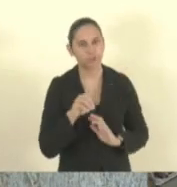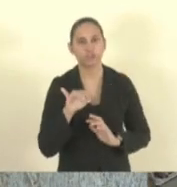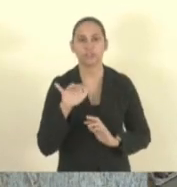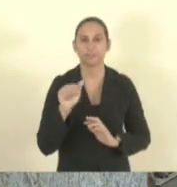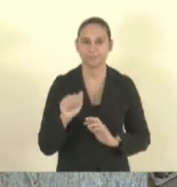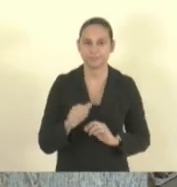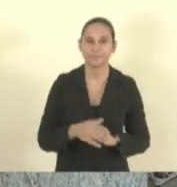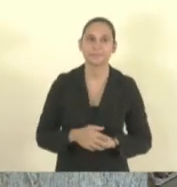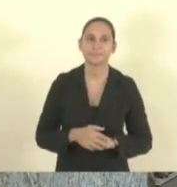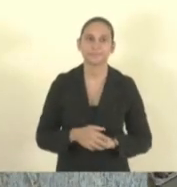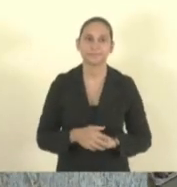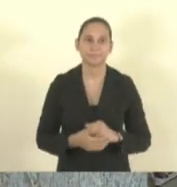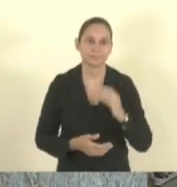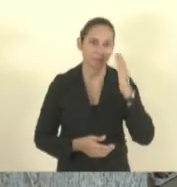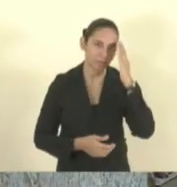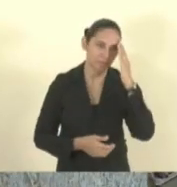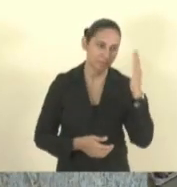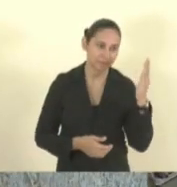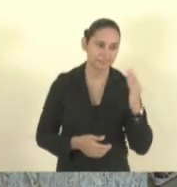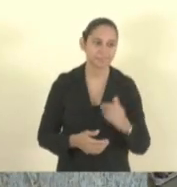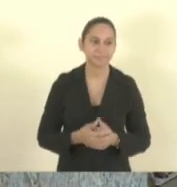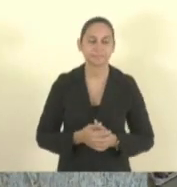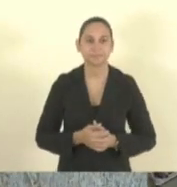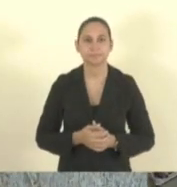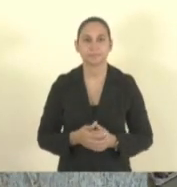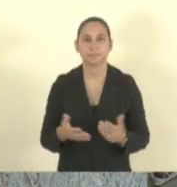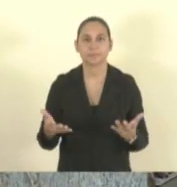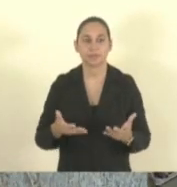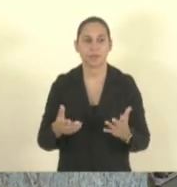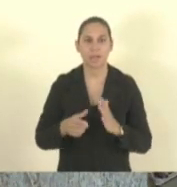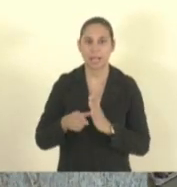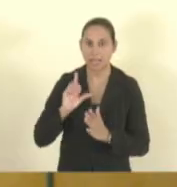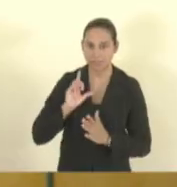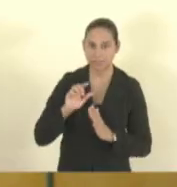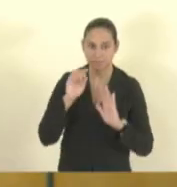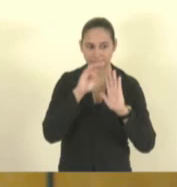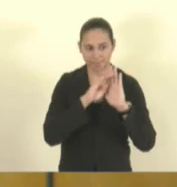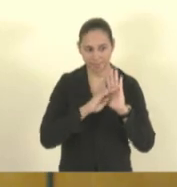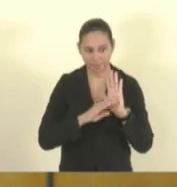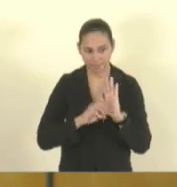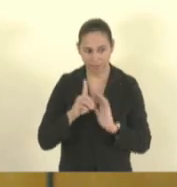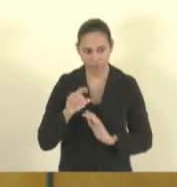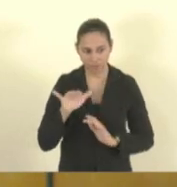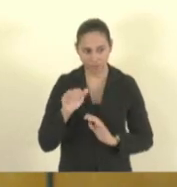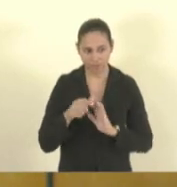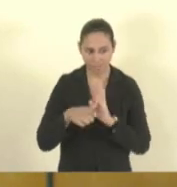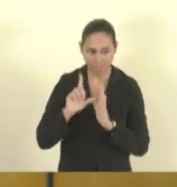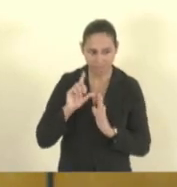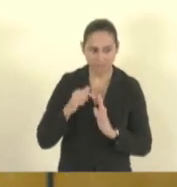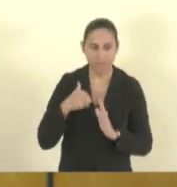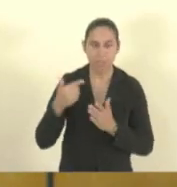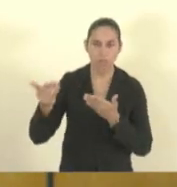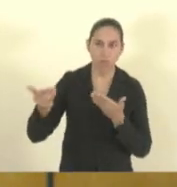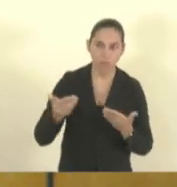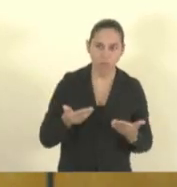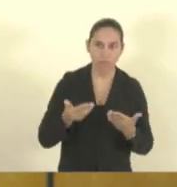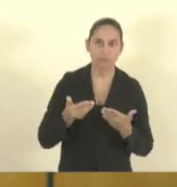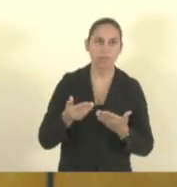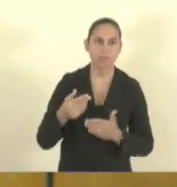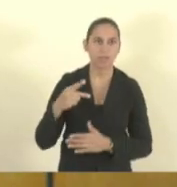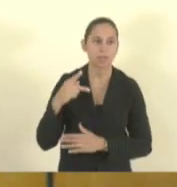Obrigado, Léo. Eu gostaria, antes de entrar na ordem do dia, convidar a nossa promotora, Tereza,